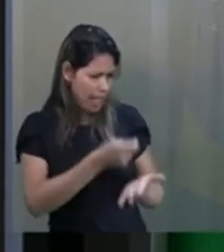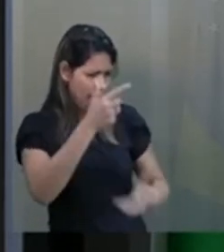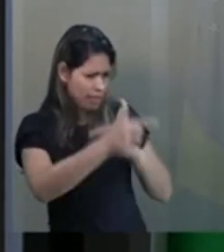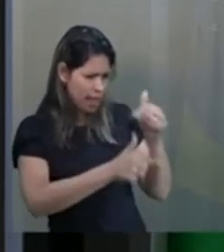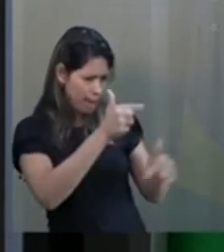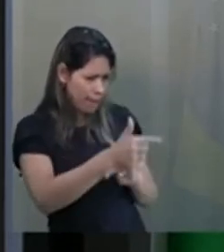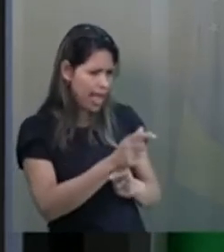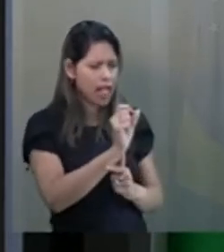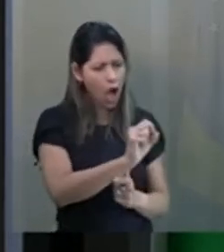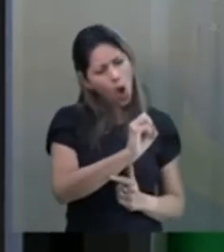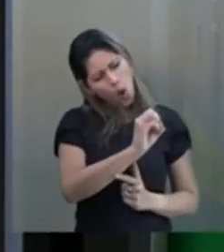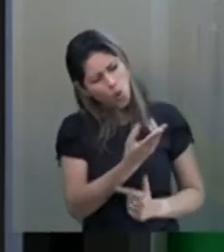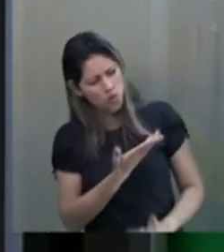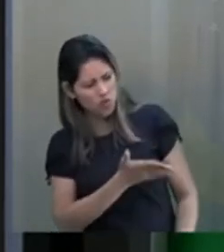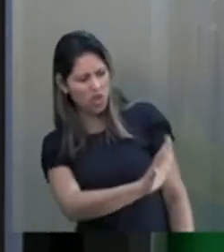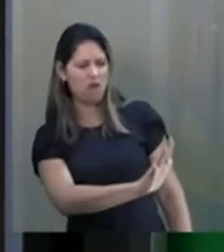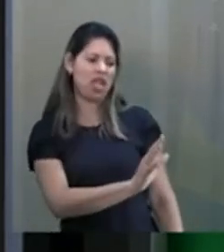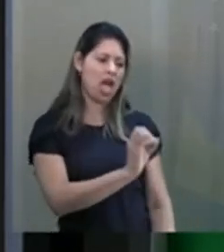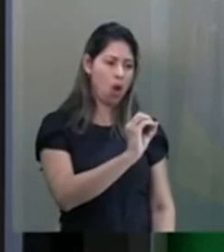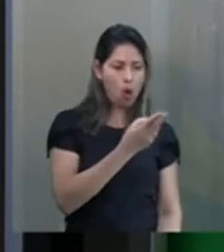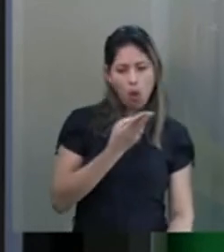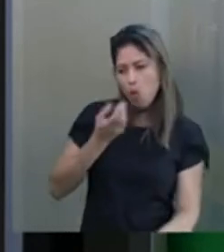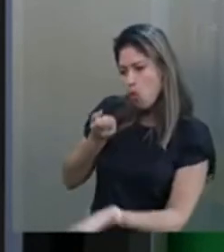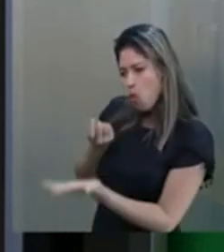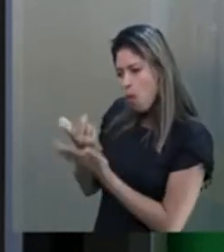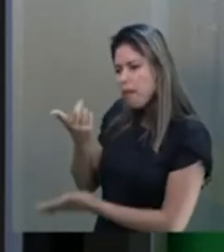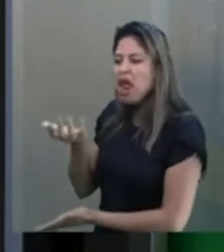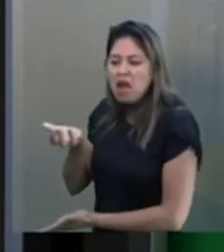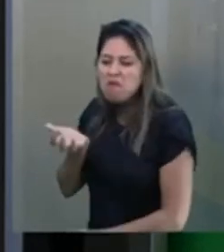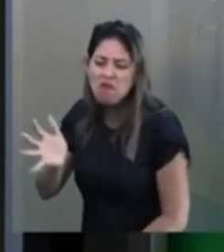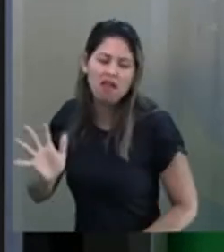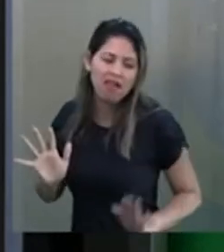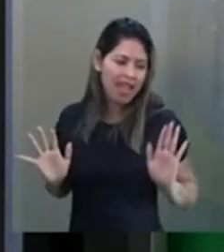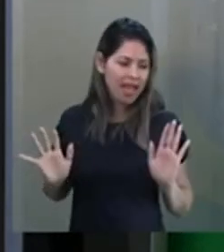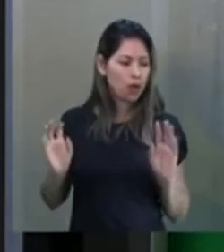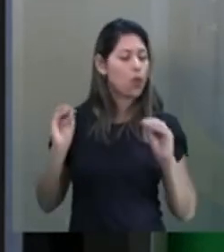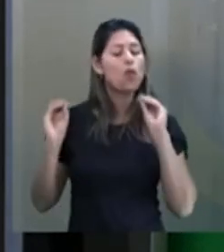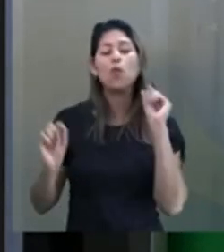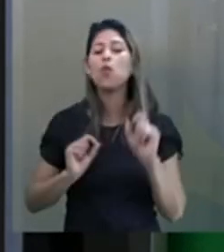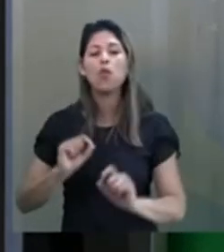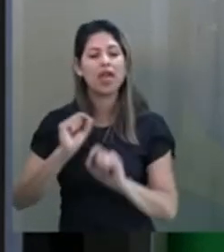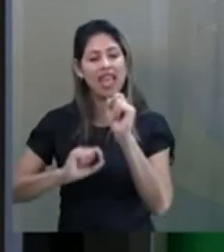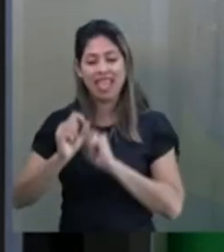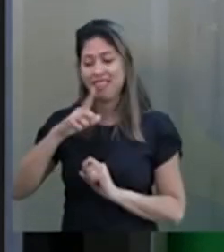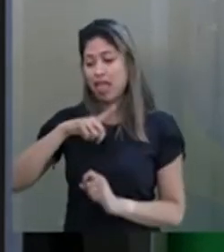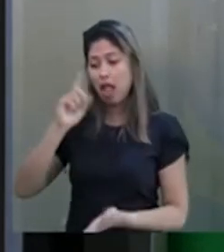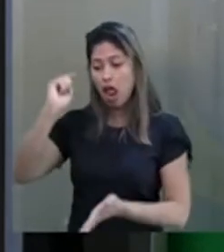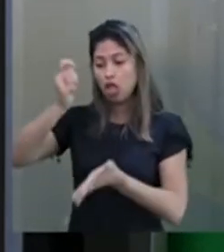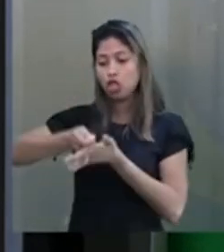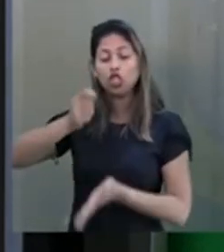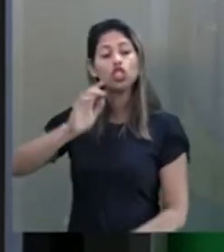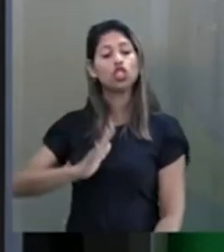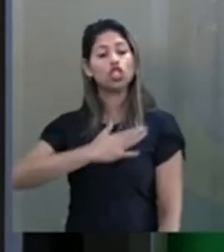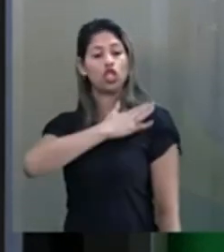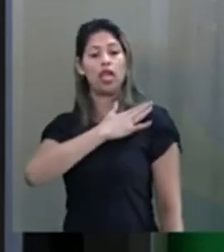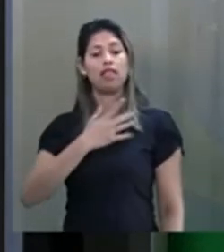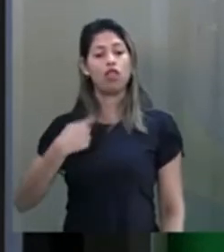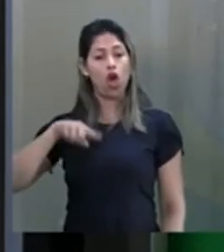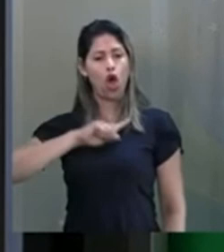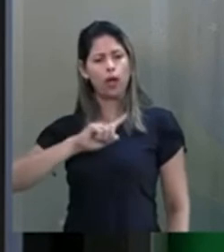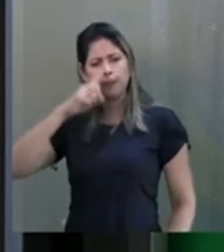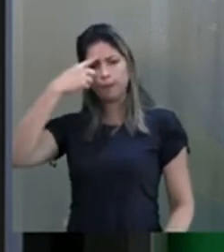ou você vai obrigar a pessoa a comprar algo que ela não quer. E é contra essa ditadura e esse autoritarismo que a gente combate.